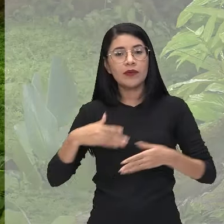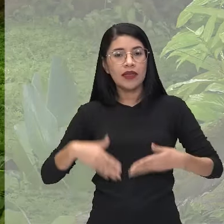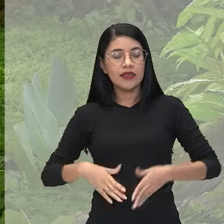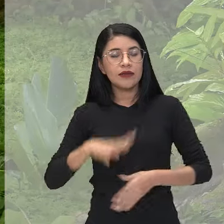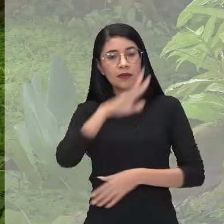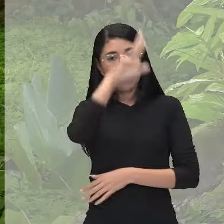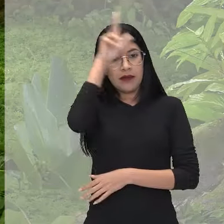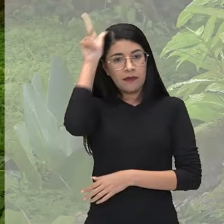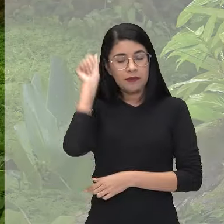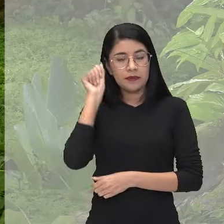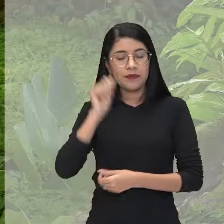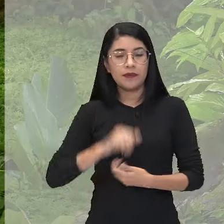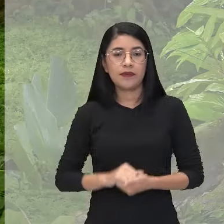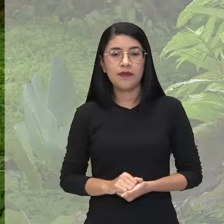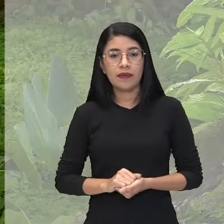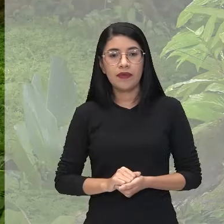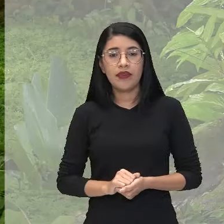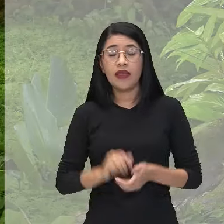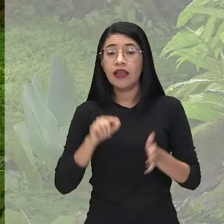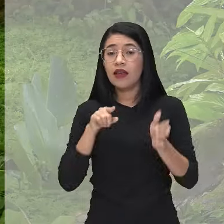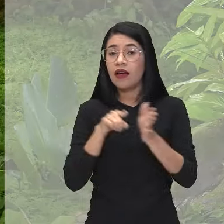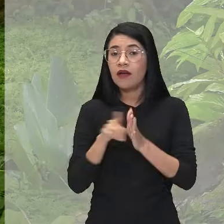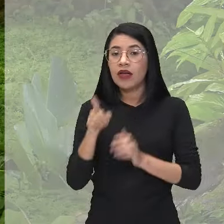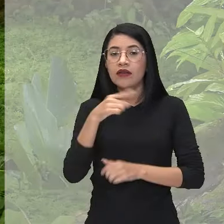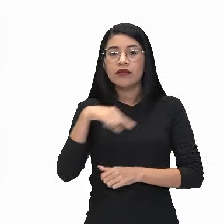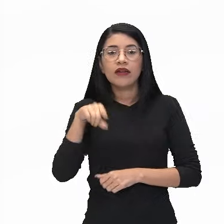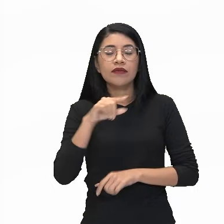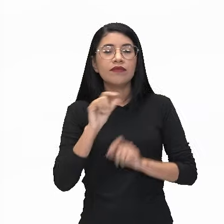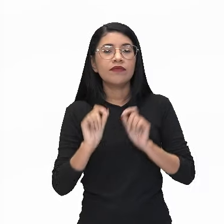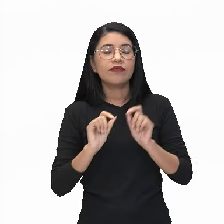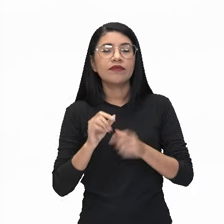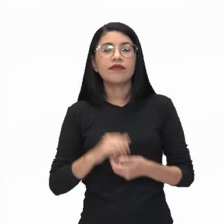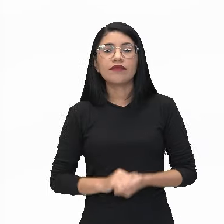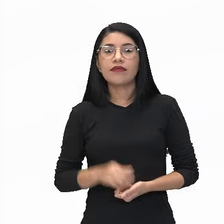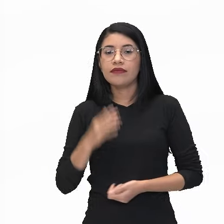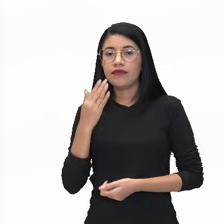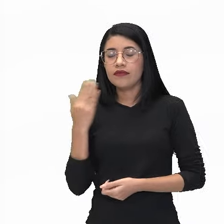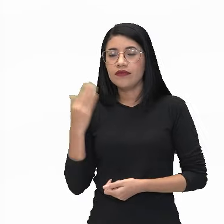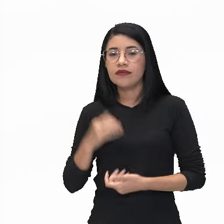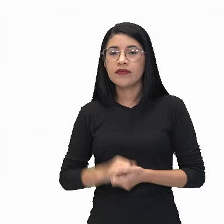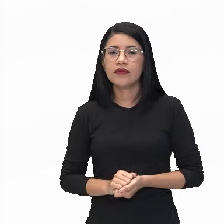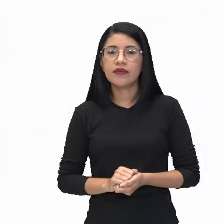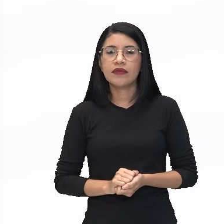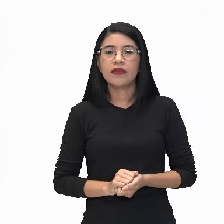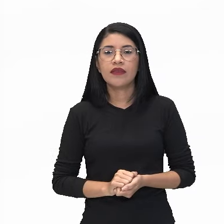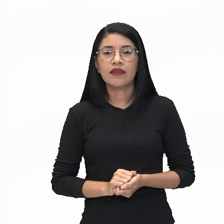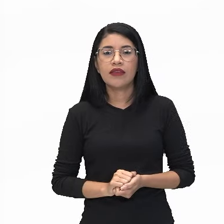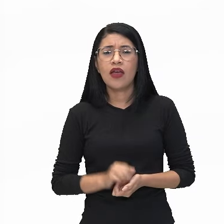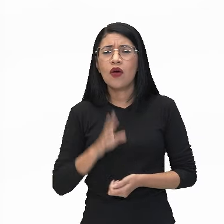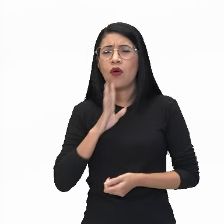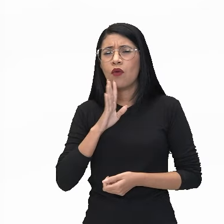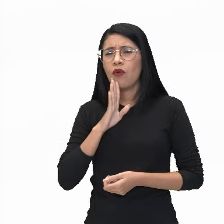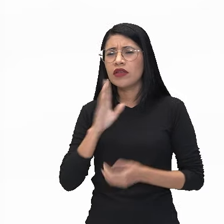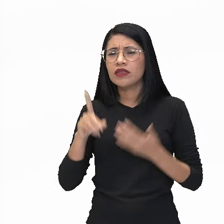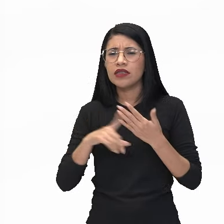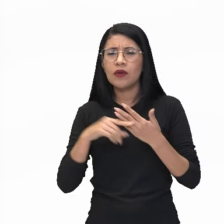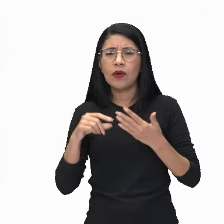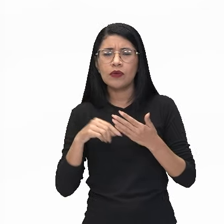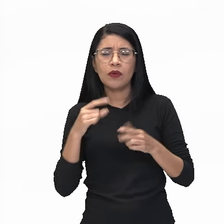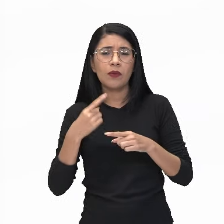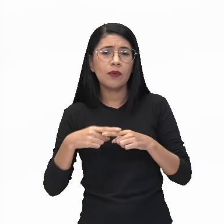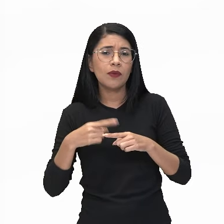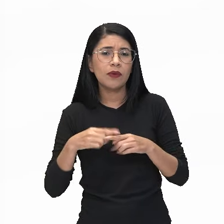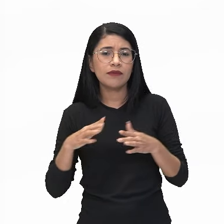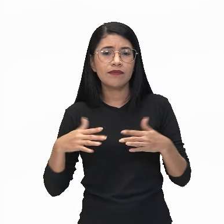amazônida, né? E aí eu pergunto a vocês, olha só. Por que devemos conhecer o autor do